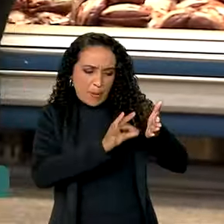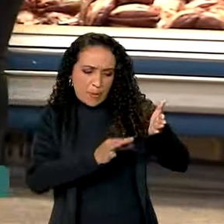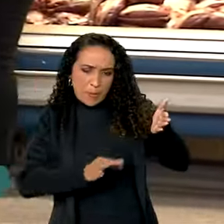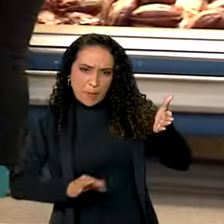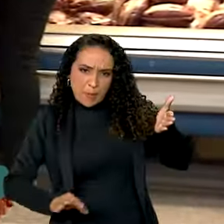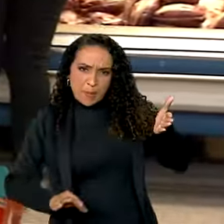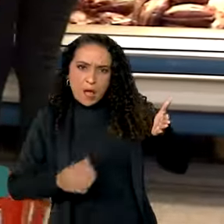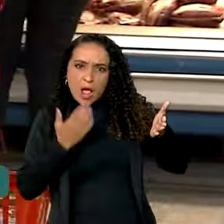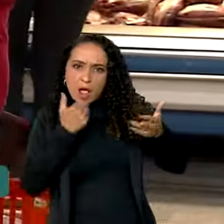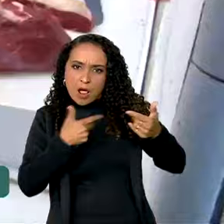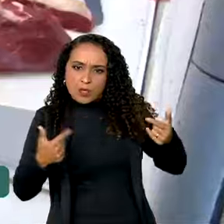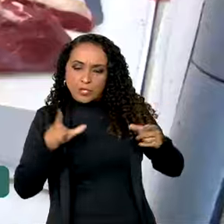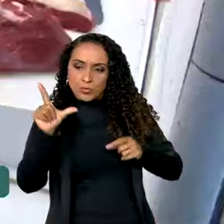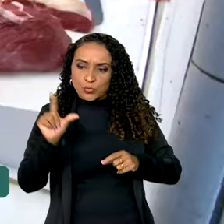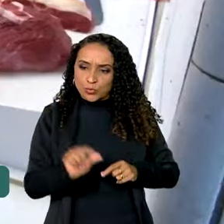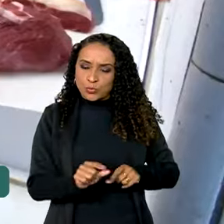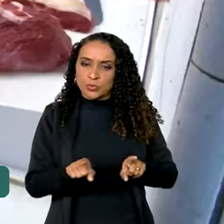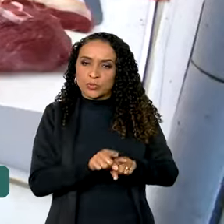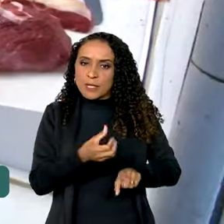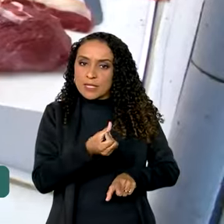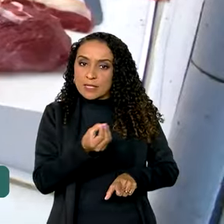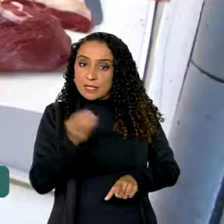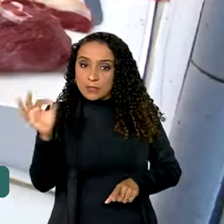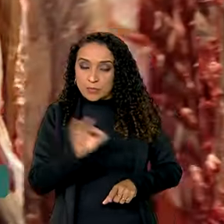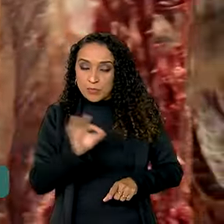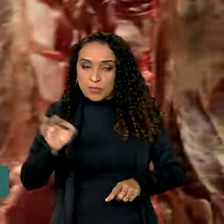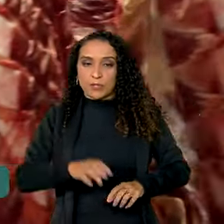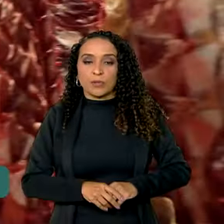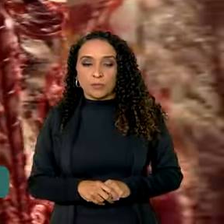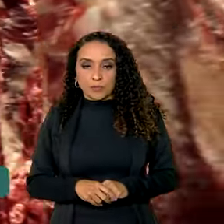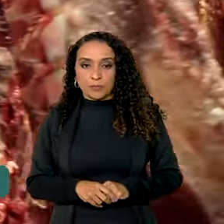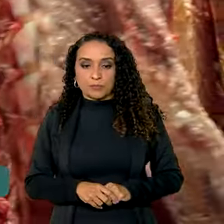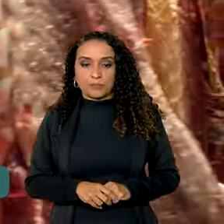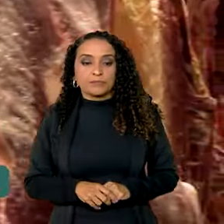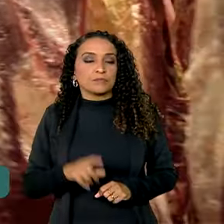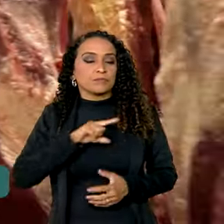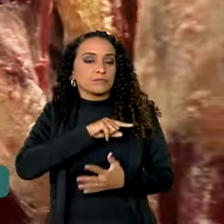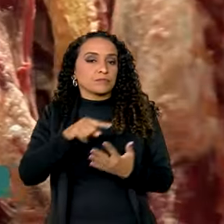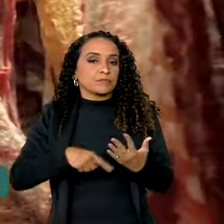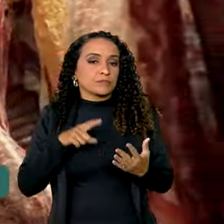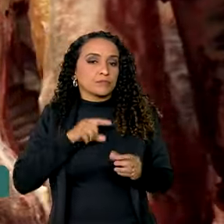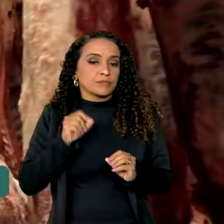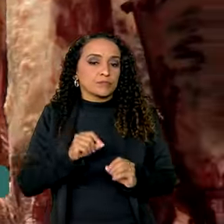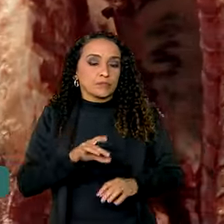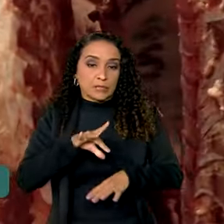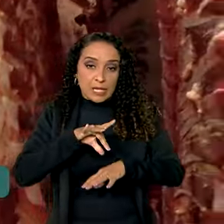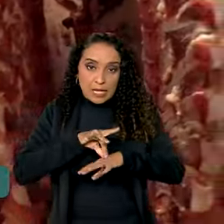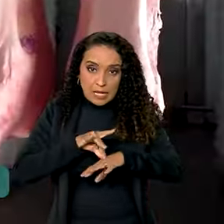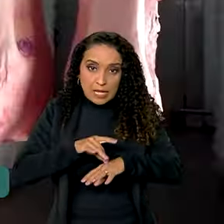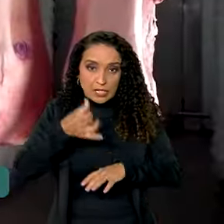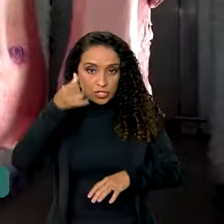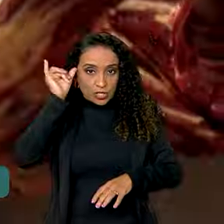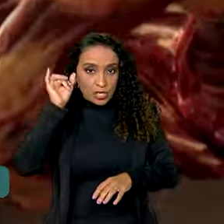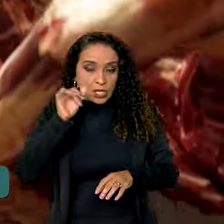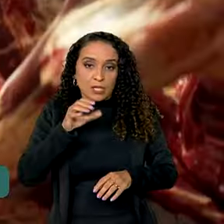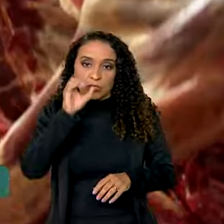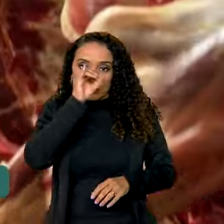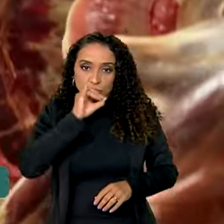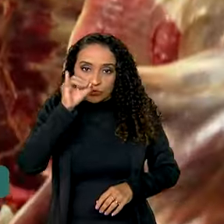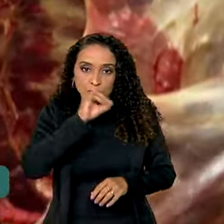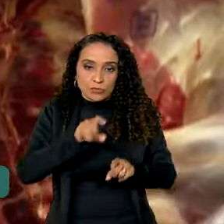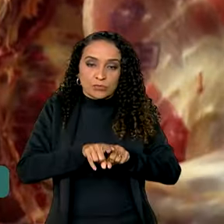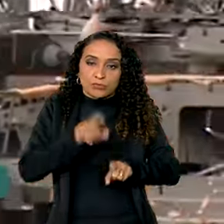alimentos com alíquota reduzida em 60%. Dentre eles, estão as carnes bovina, suína,